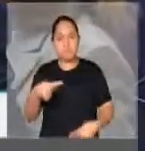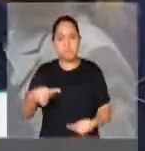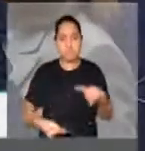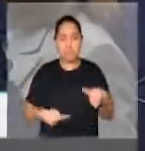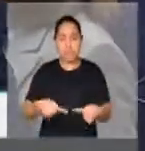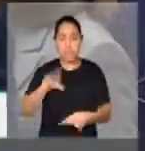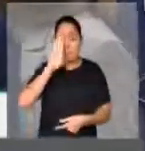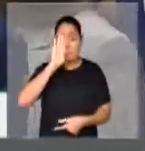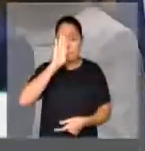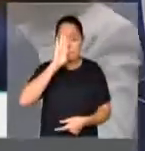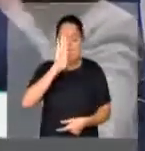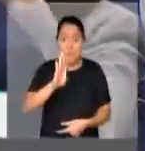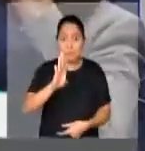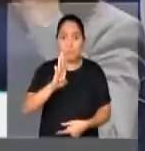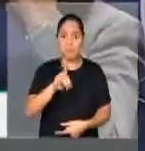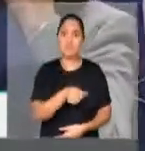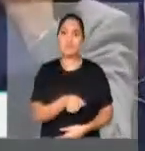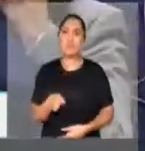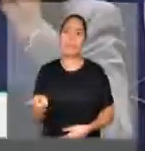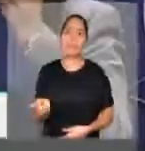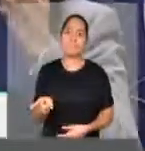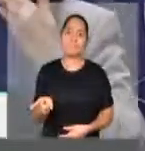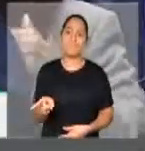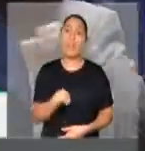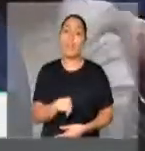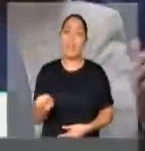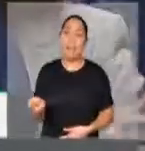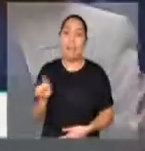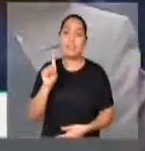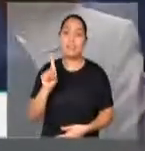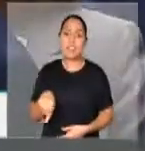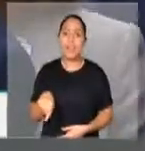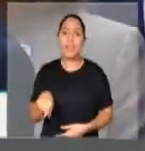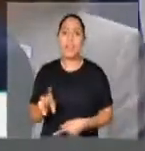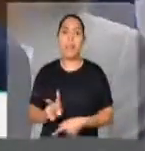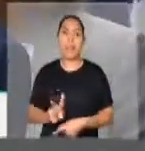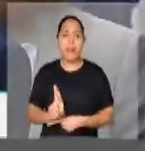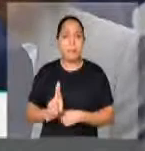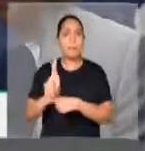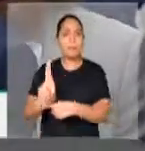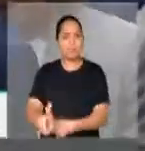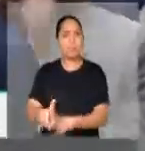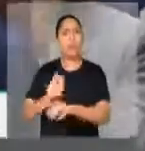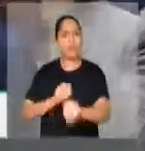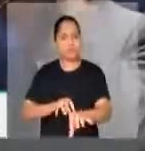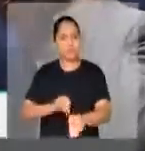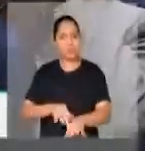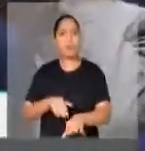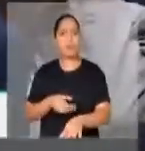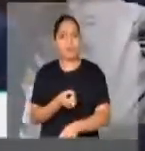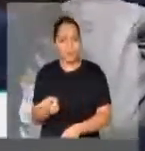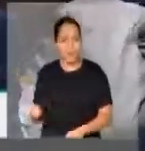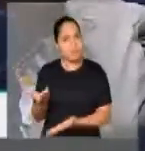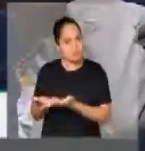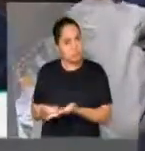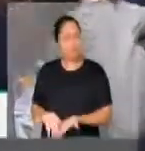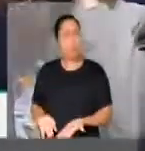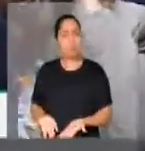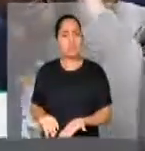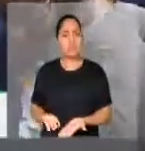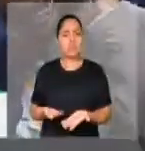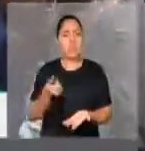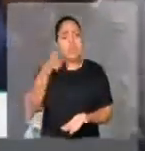que são os principais protagonistas da educação nacional, que são os estudantes. Então, foi